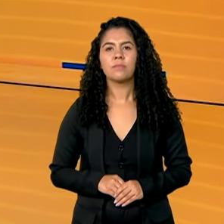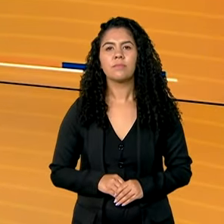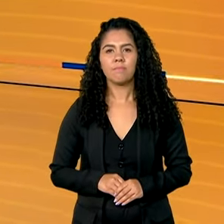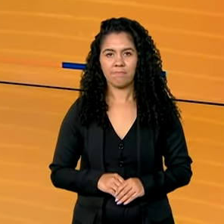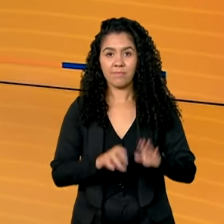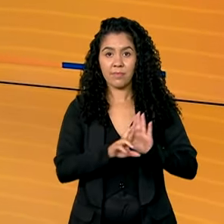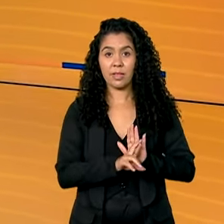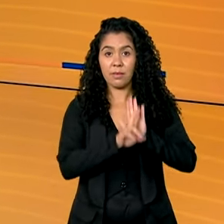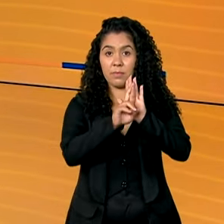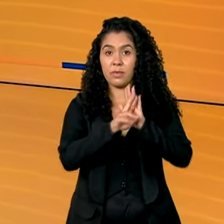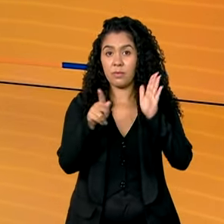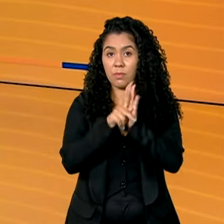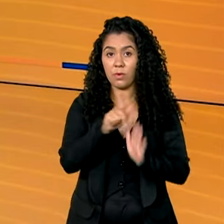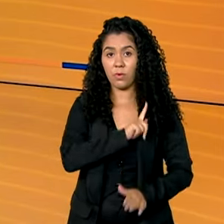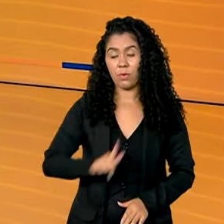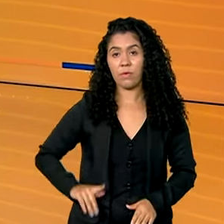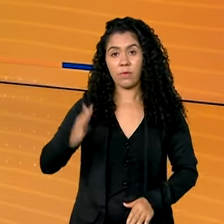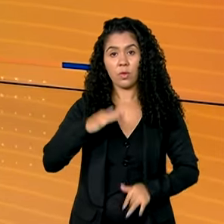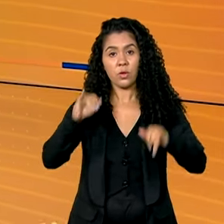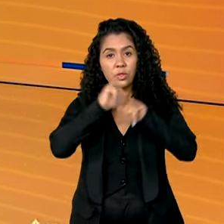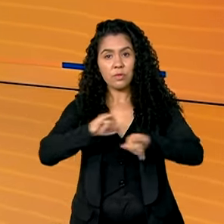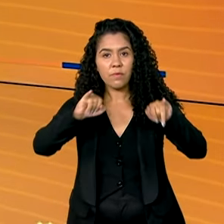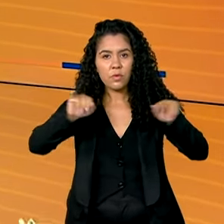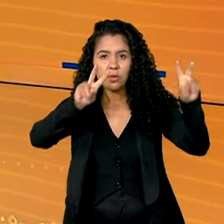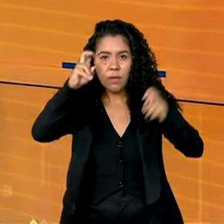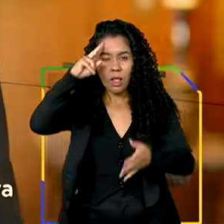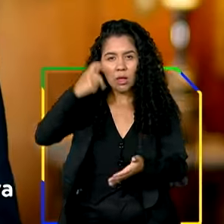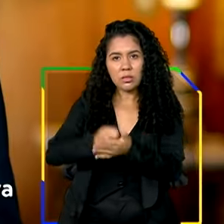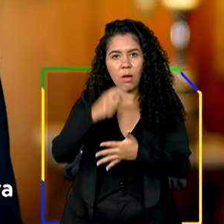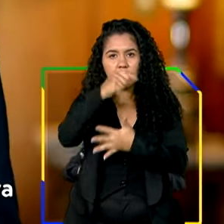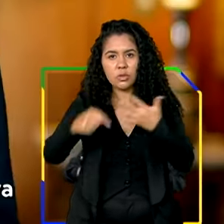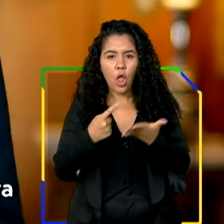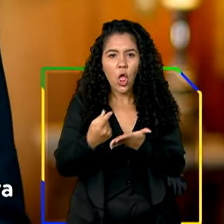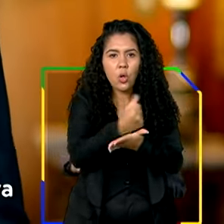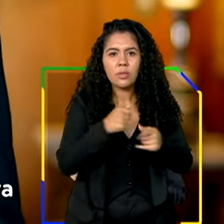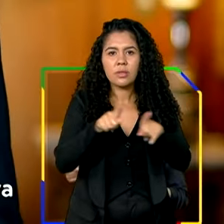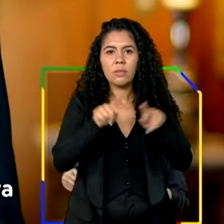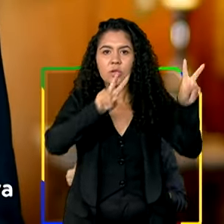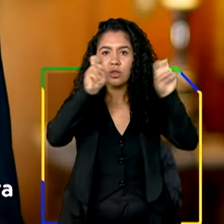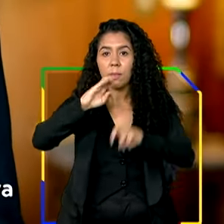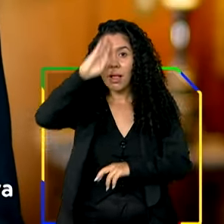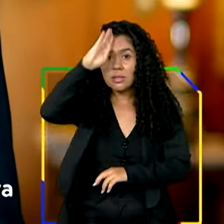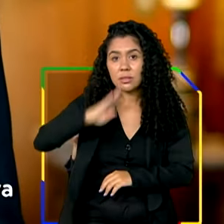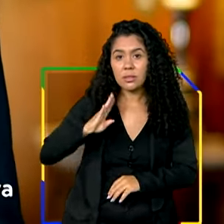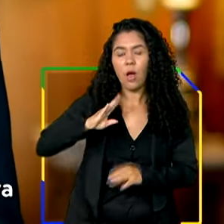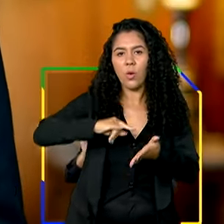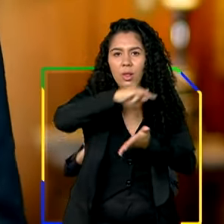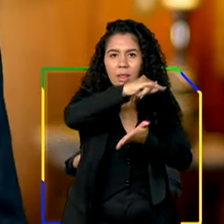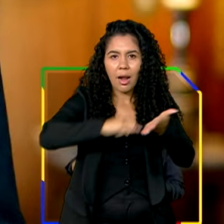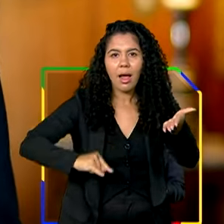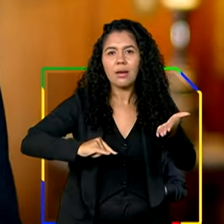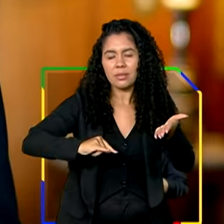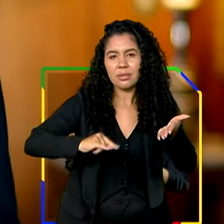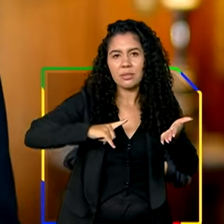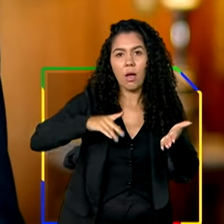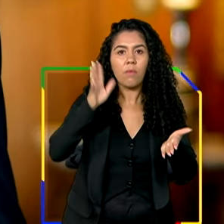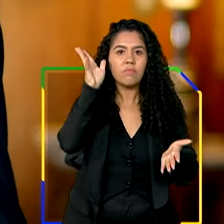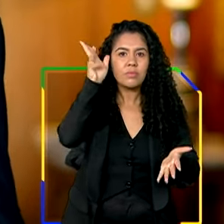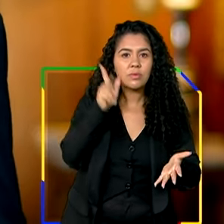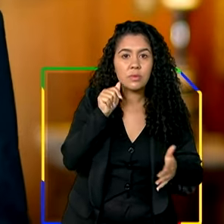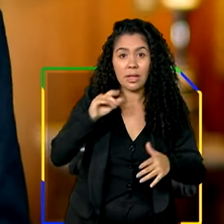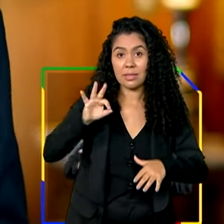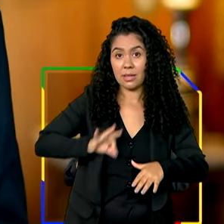O governo federal anuncia medidas econômicas e isenção do imposto de renda para quem ganha até 5 mil reais.